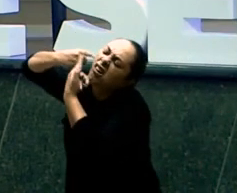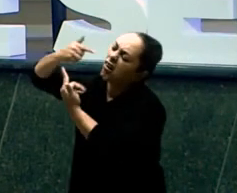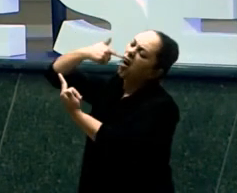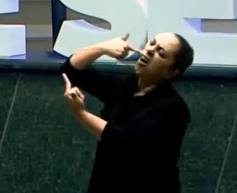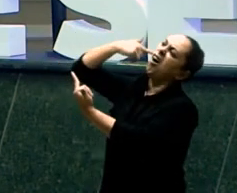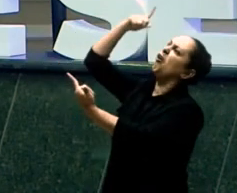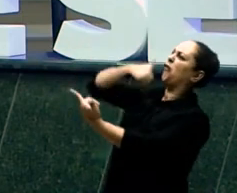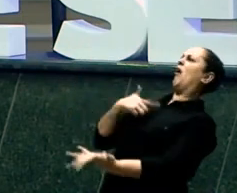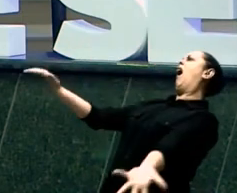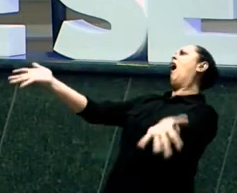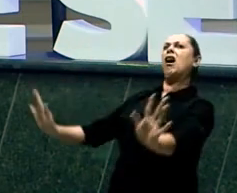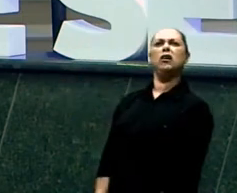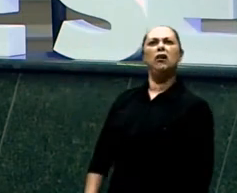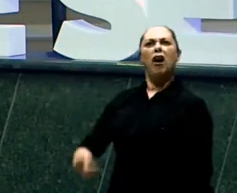assim?